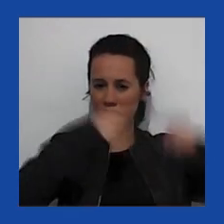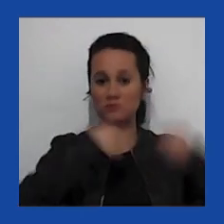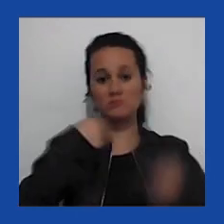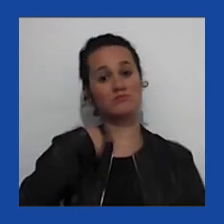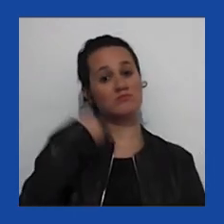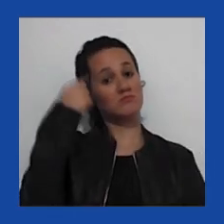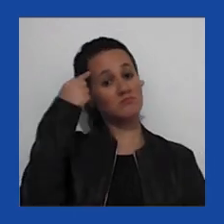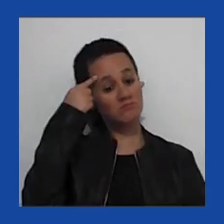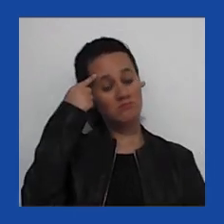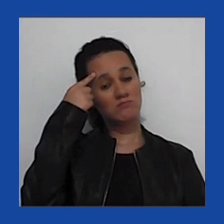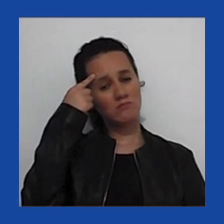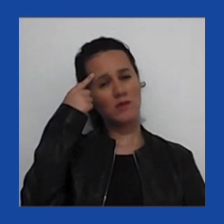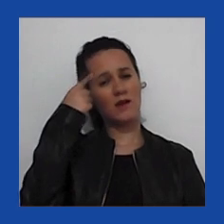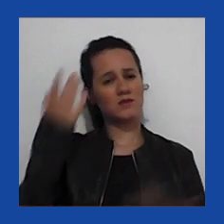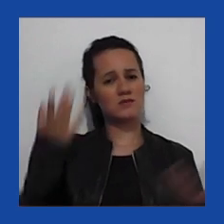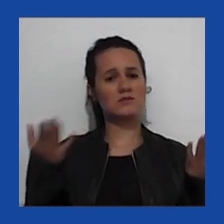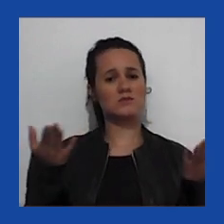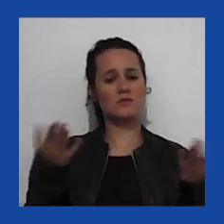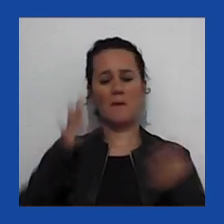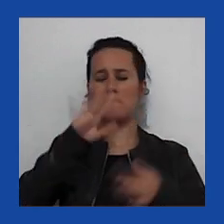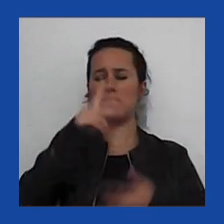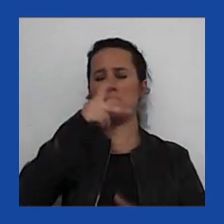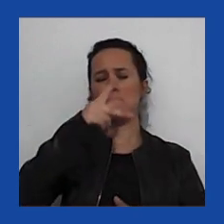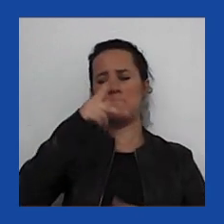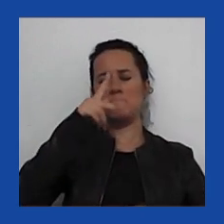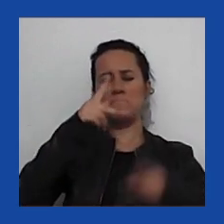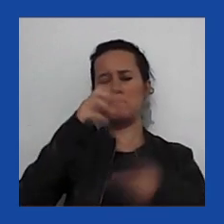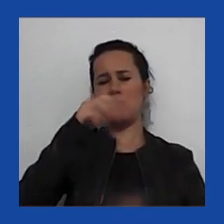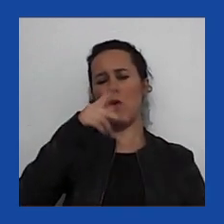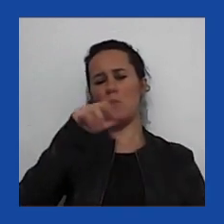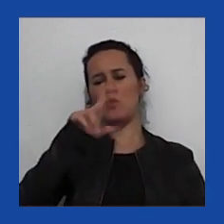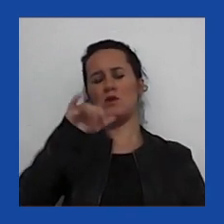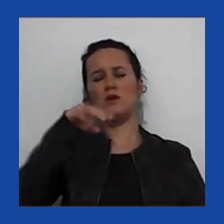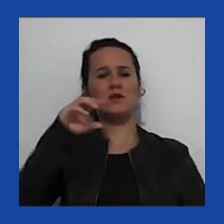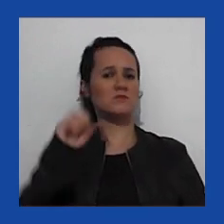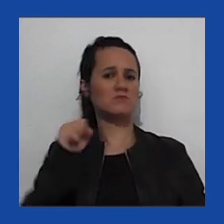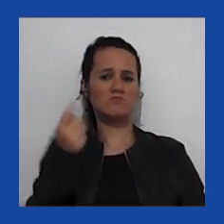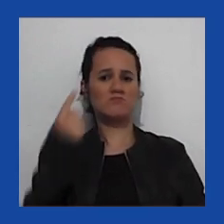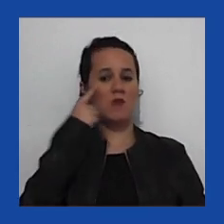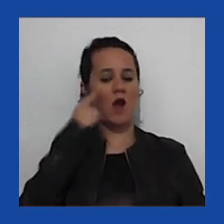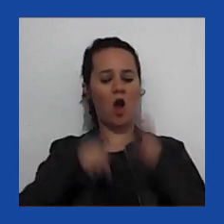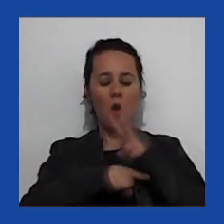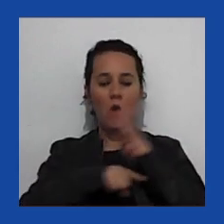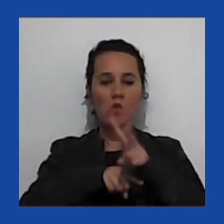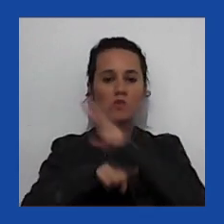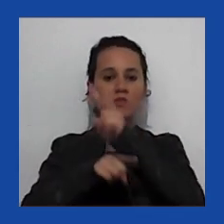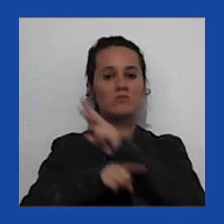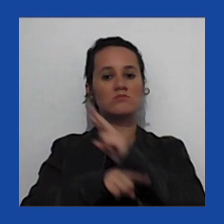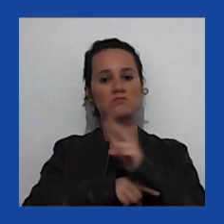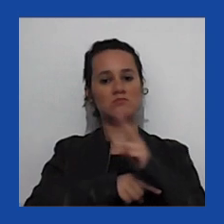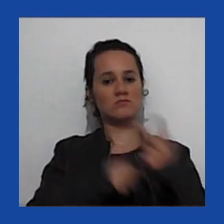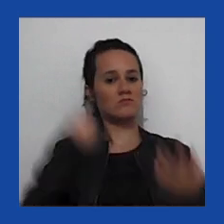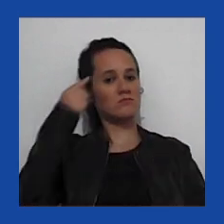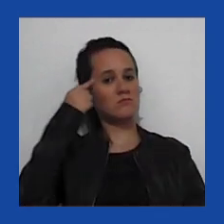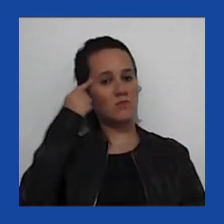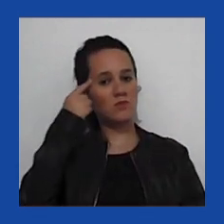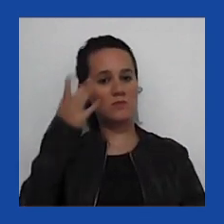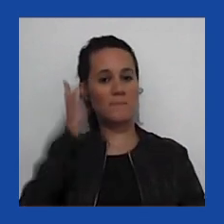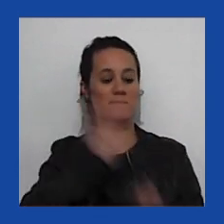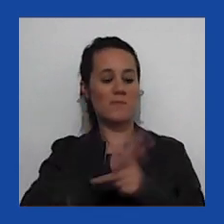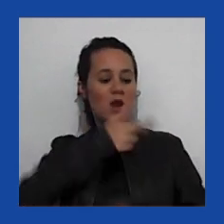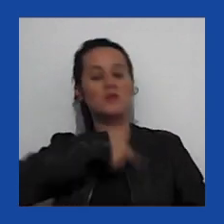populismo. Por exemplo, populismo conservador, nacional populismo, populismo religioso,